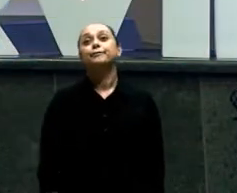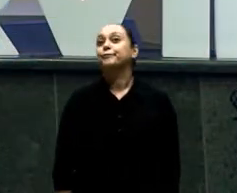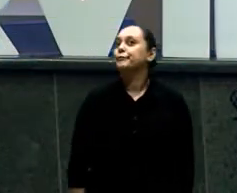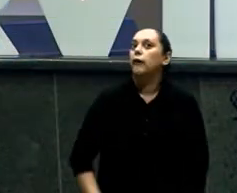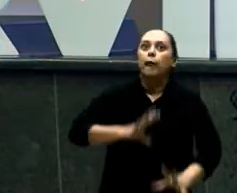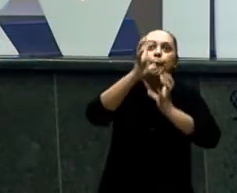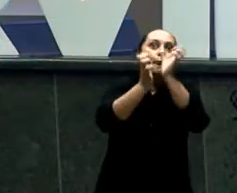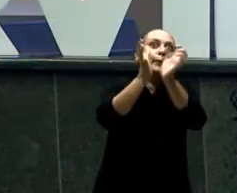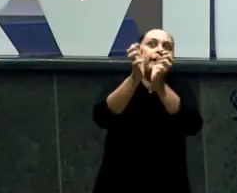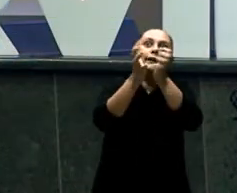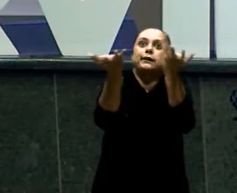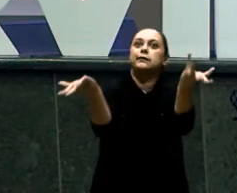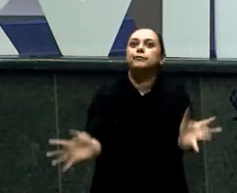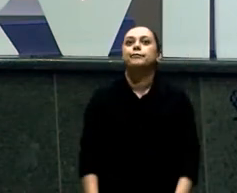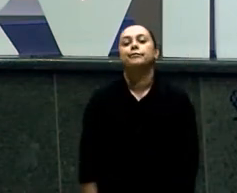até agora Não devolveu na gaveta